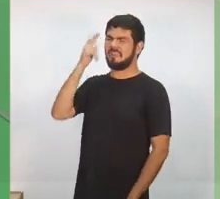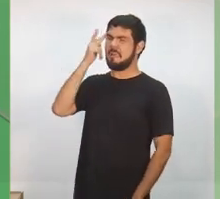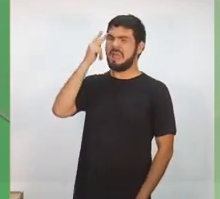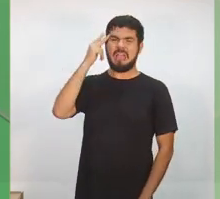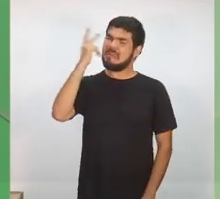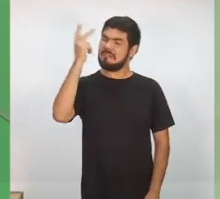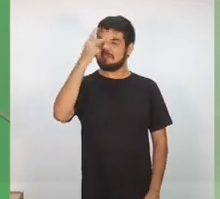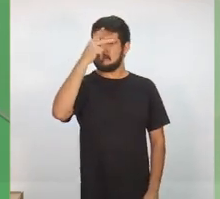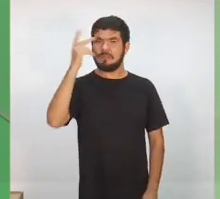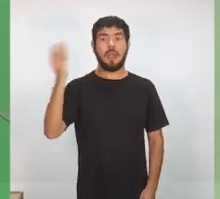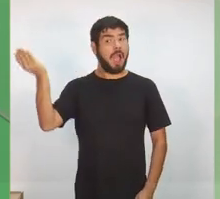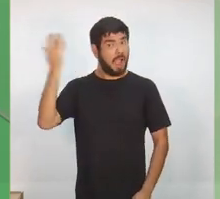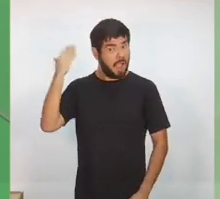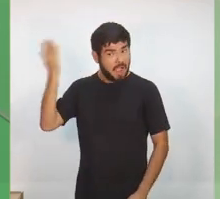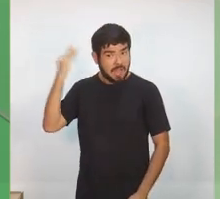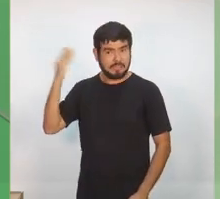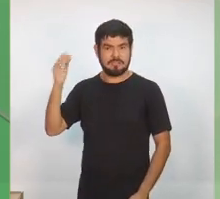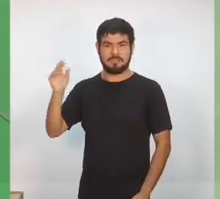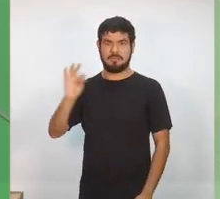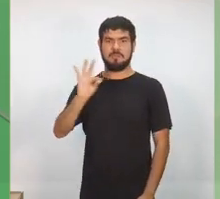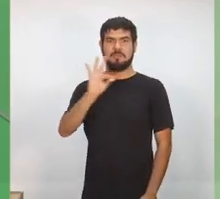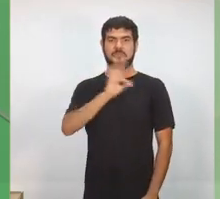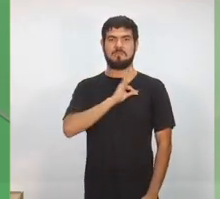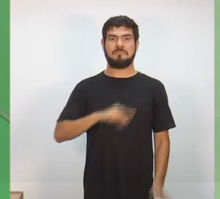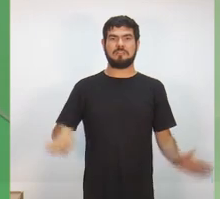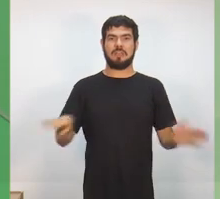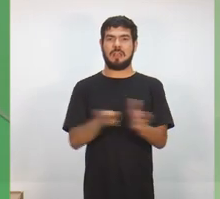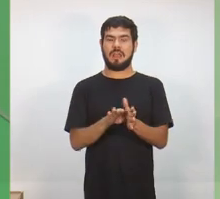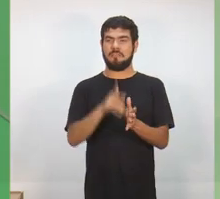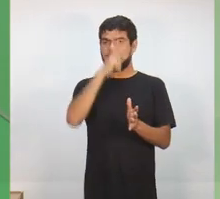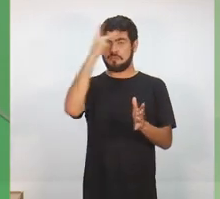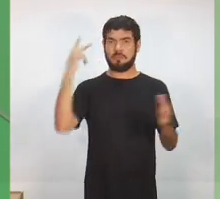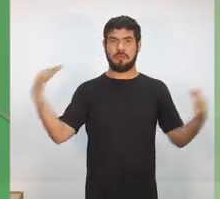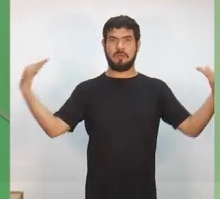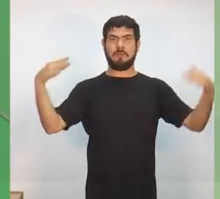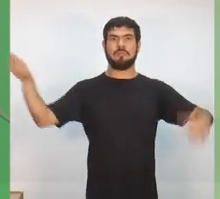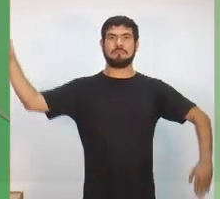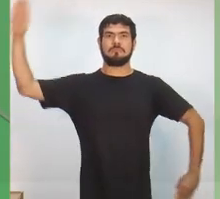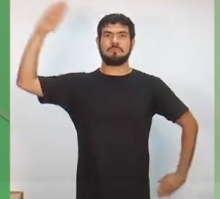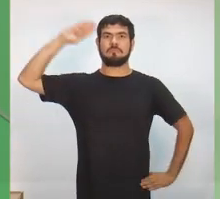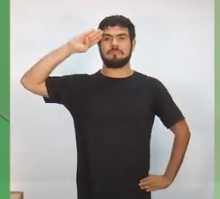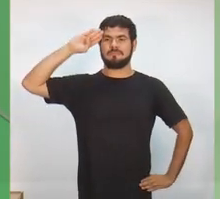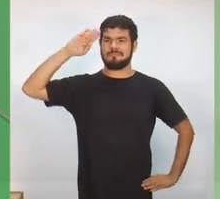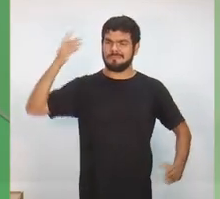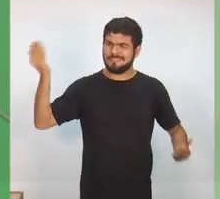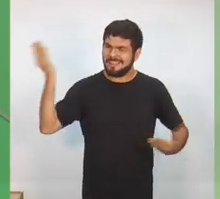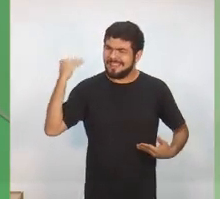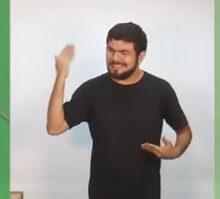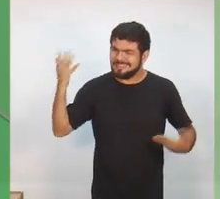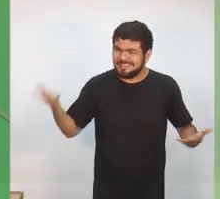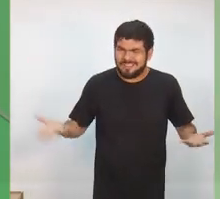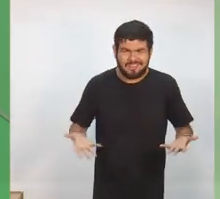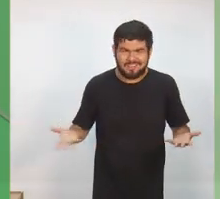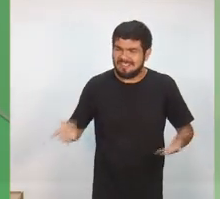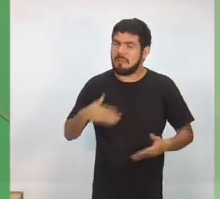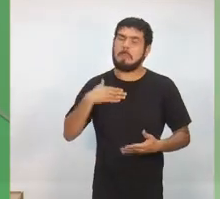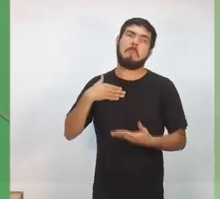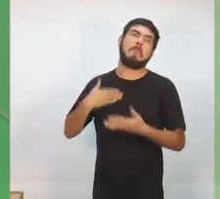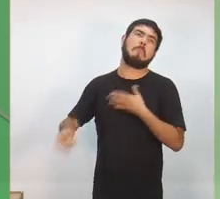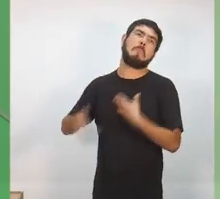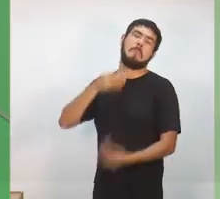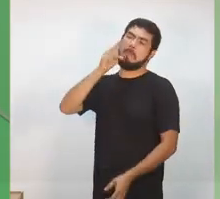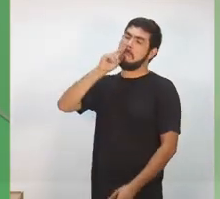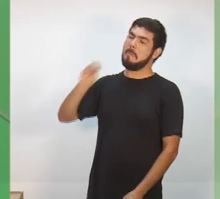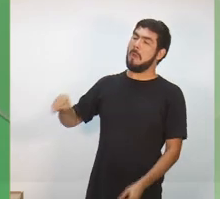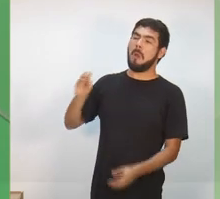um policial militar, quando ele chegava em algum canto, as pessoas batiam o continente ou se retiravam ou ficavam tranquilas. Hoje, não, eles estão recebidos a